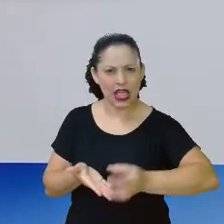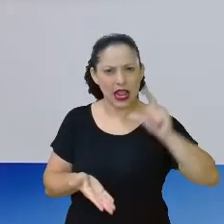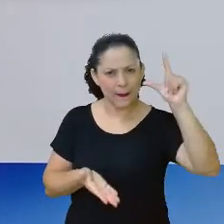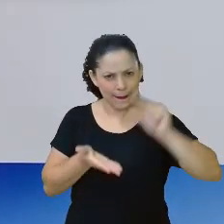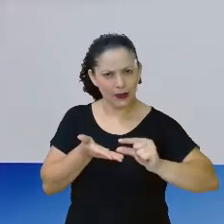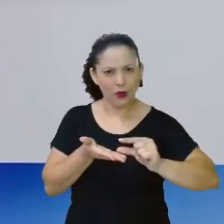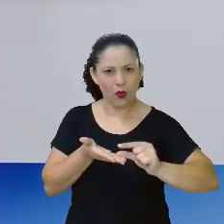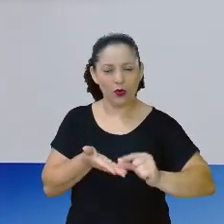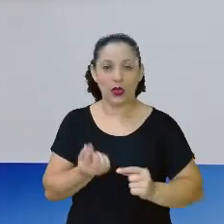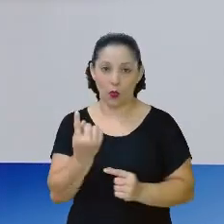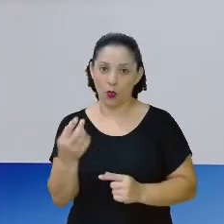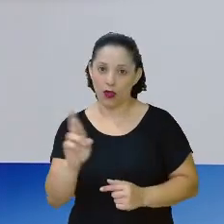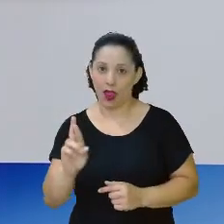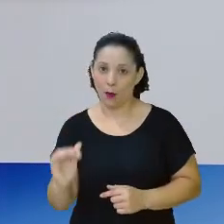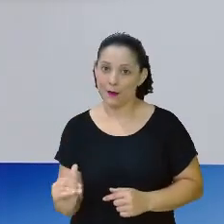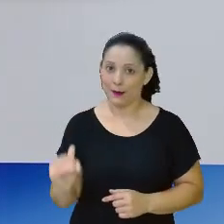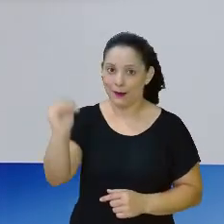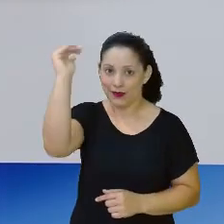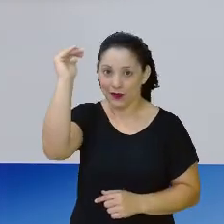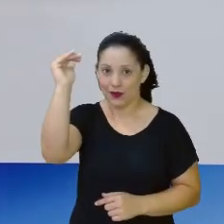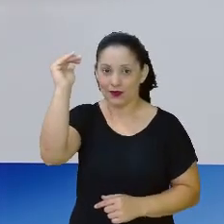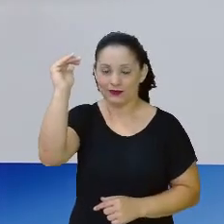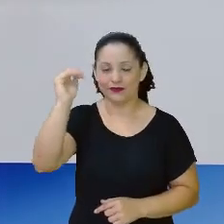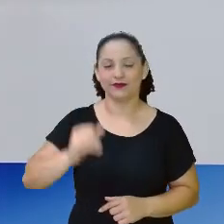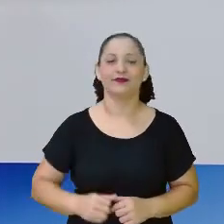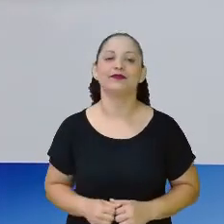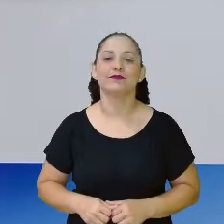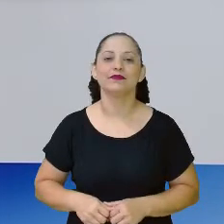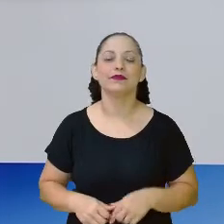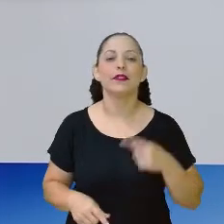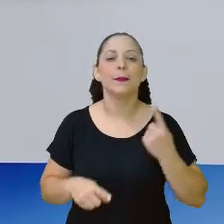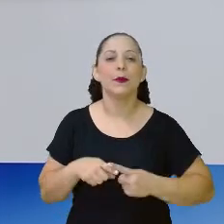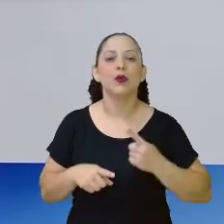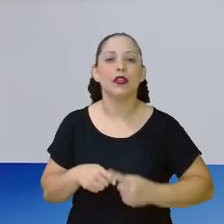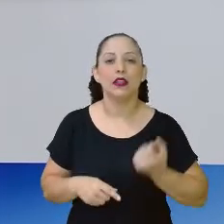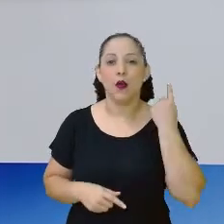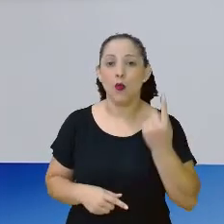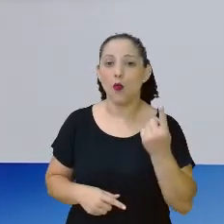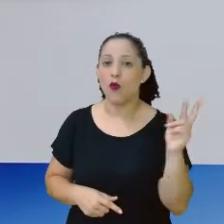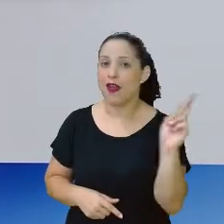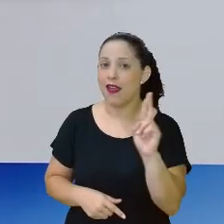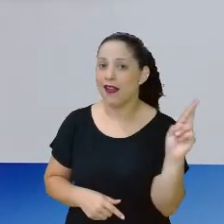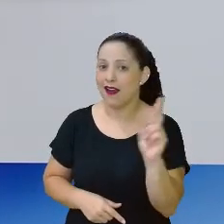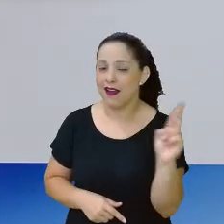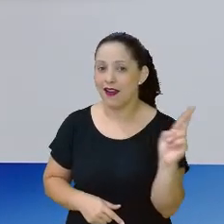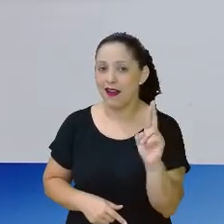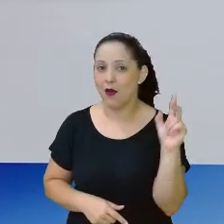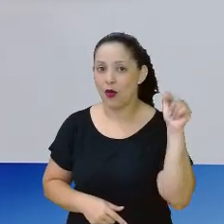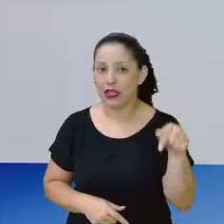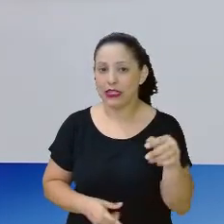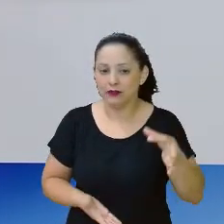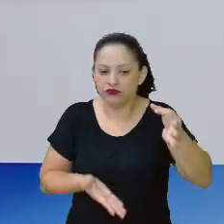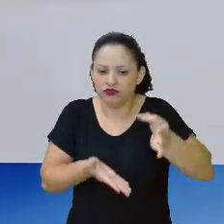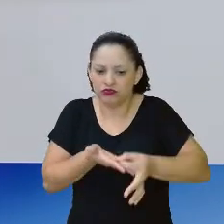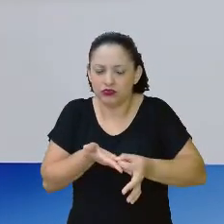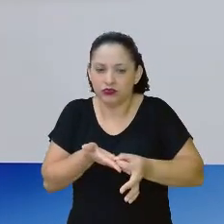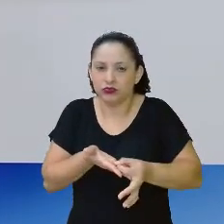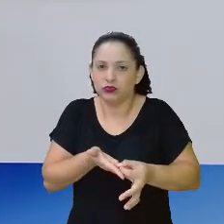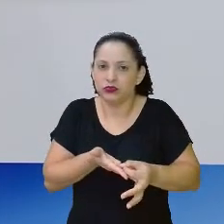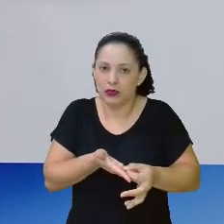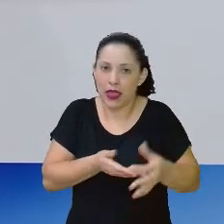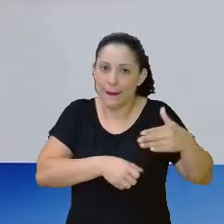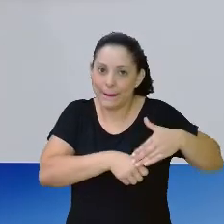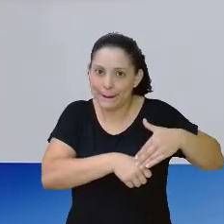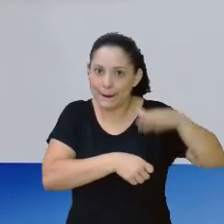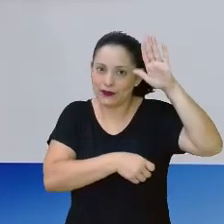do que o real, é menor do que o inteiro, né? Porque o real aqui, em forma de fração, ele está inteiro, por isso que eu trouxe